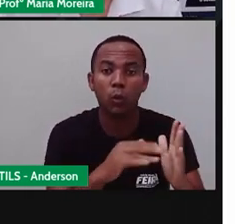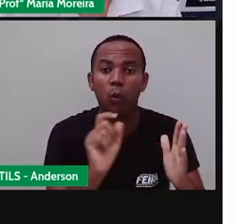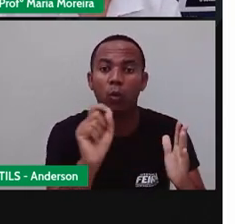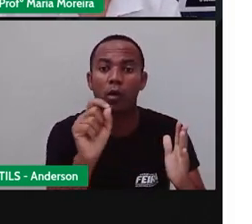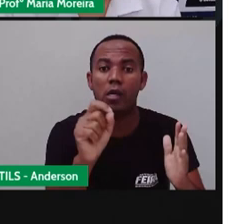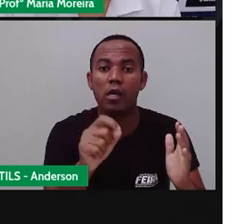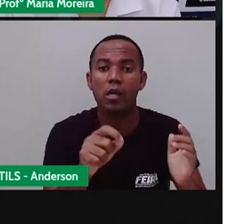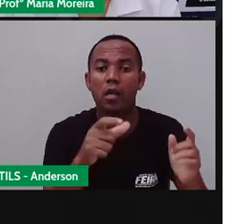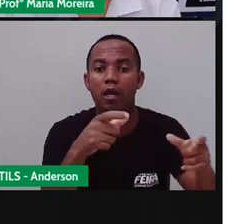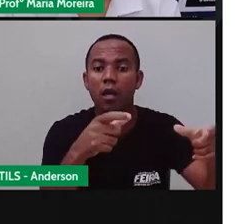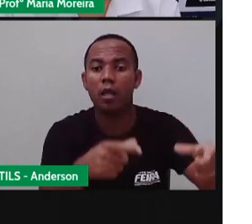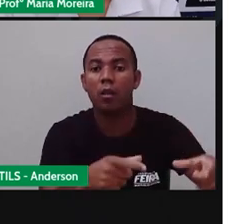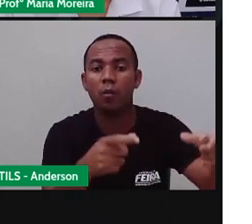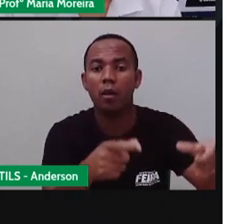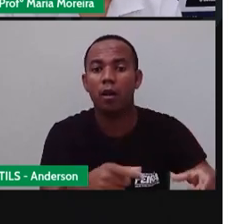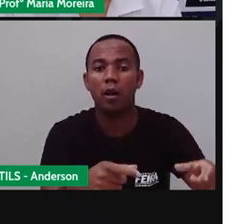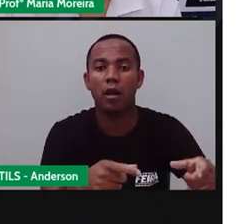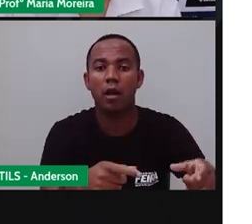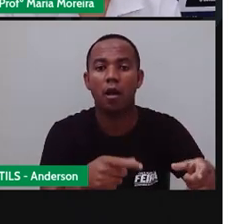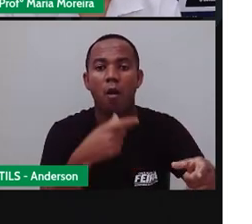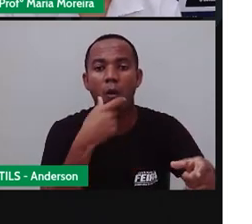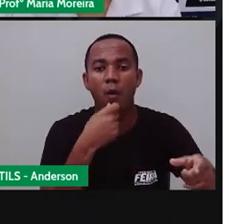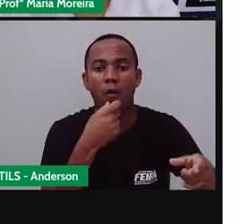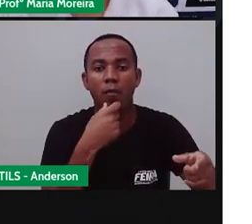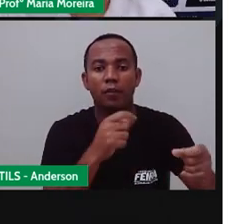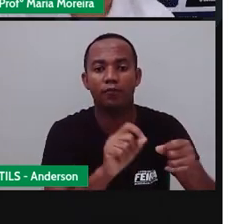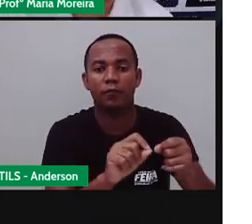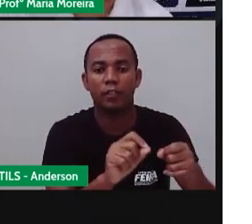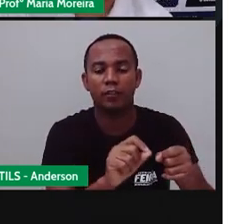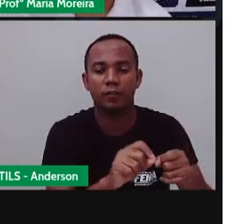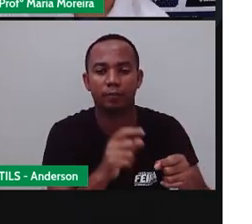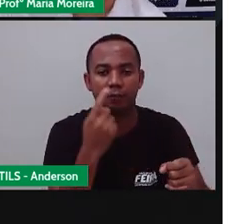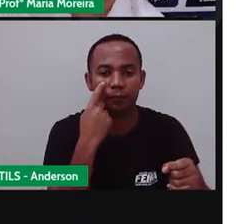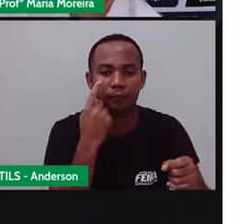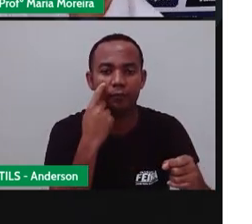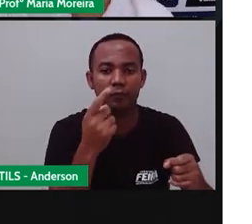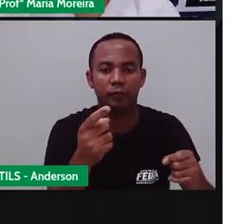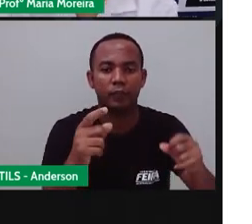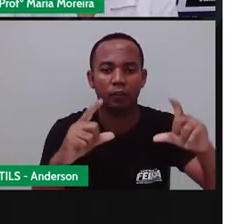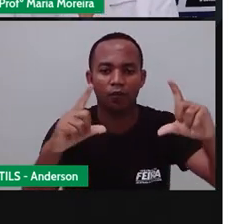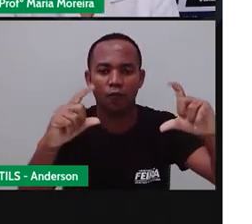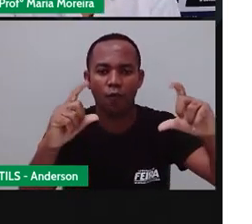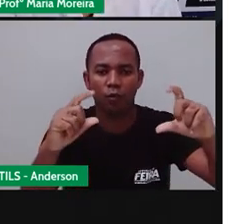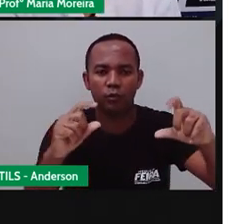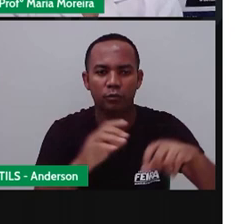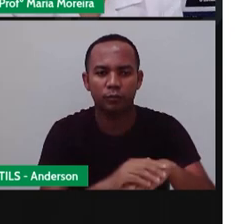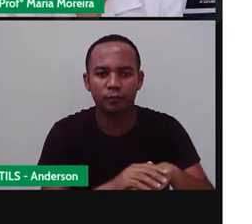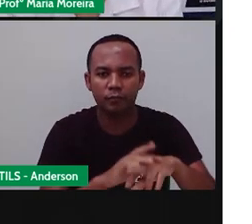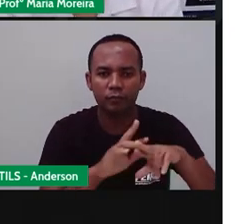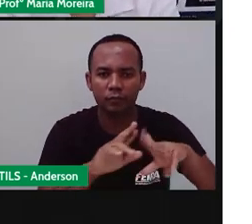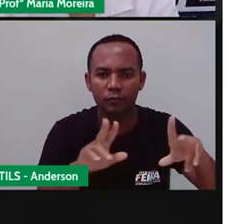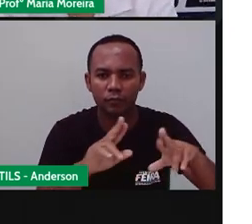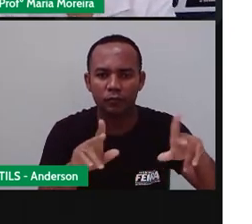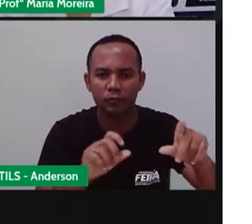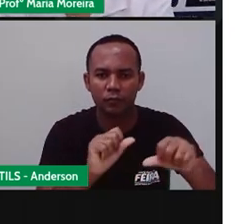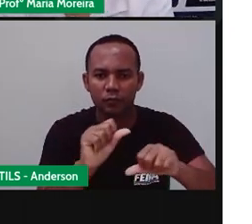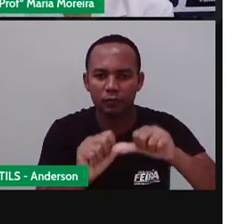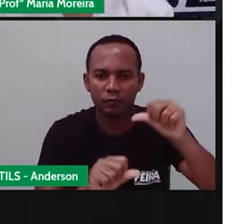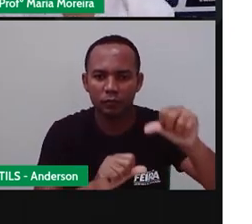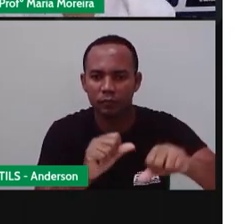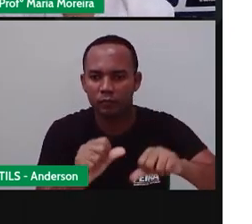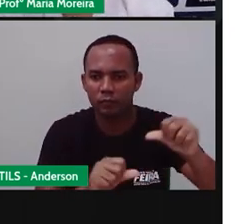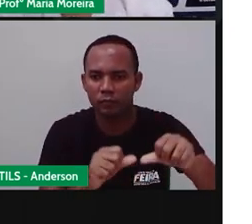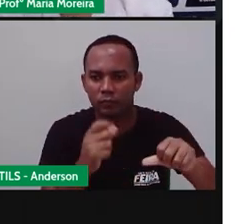As paisagens humanizadas. Então, aqui nessa foto, temos o quê? Uma mistura, não é isso? Elementos naturais